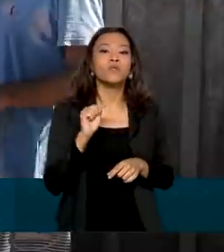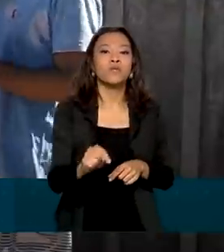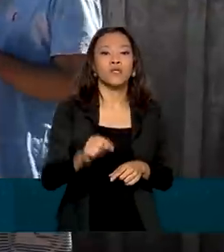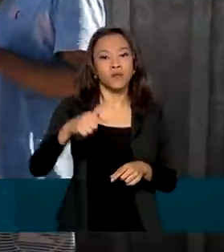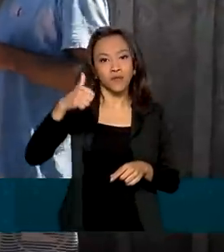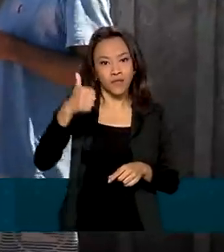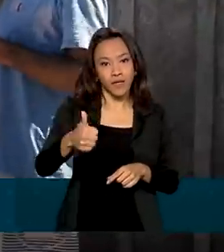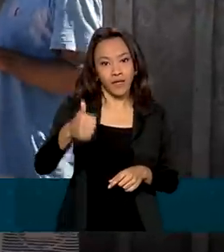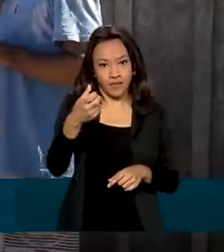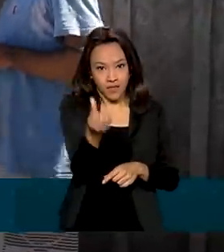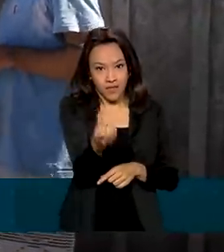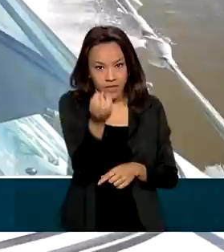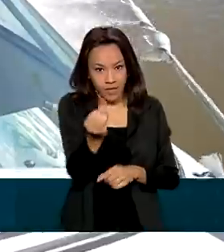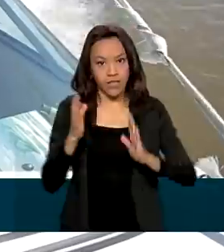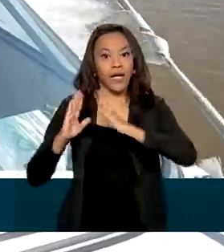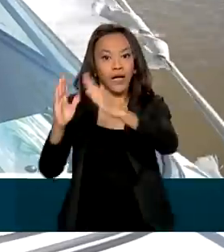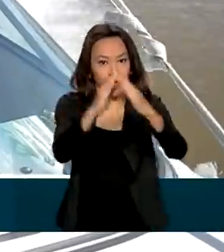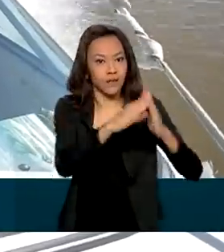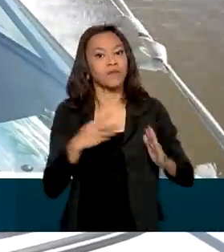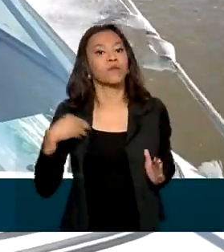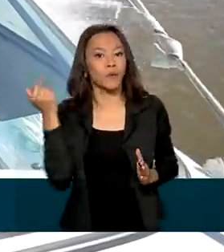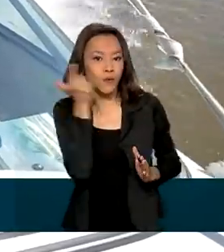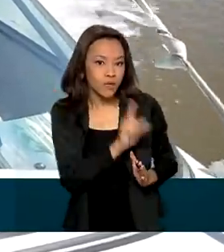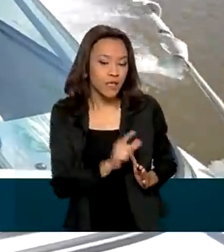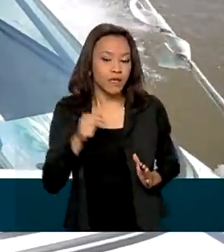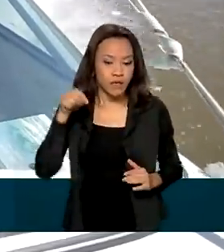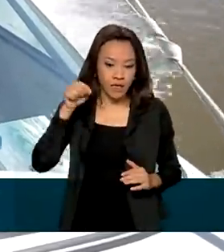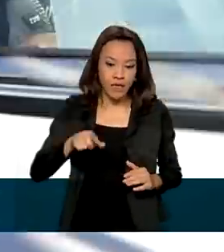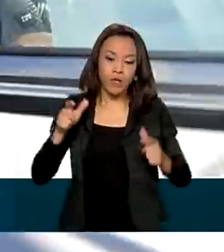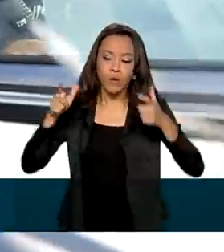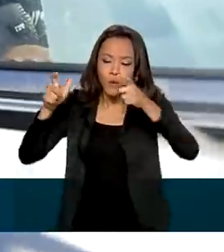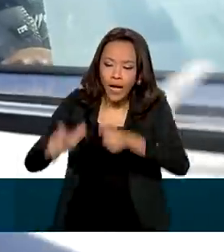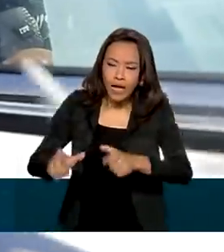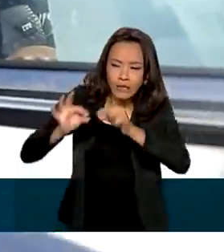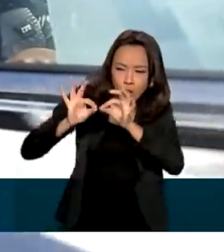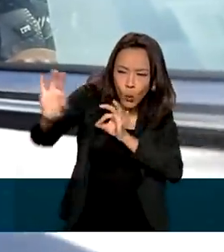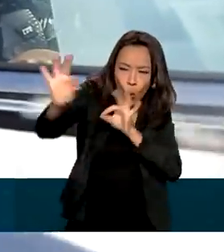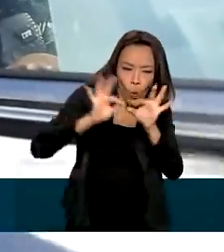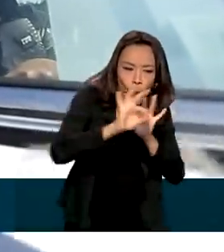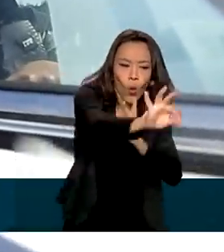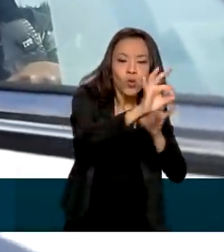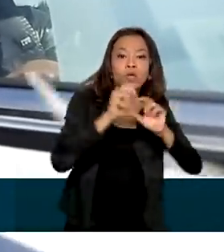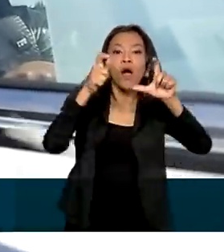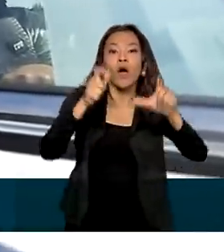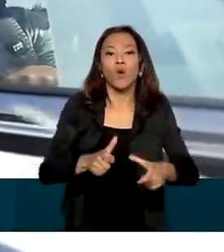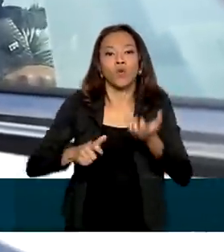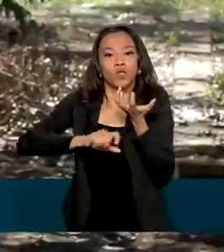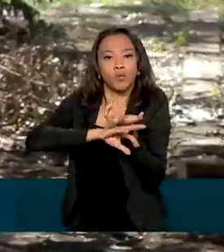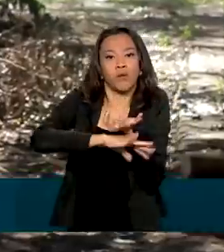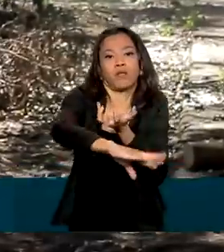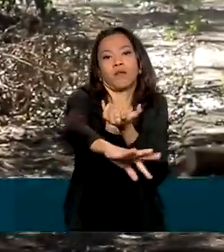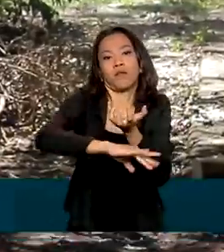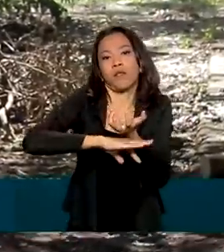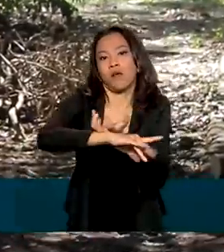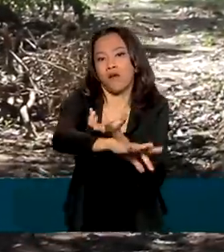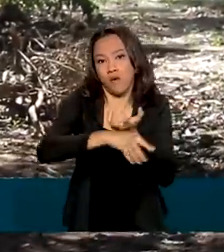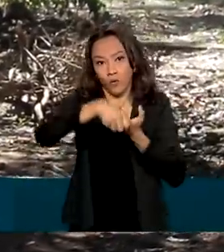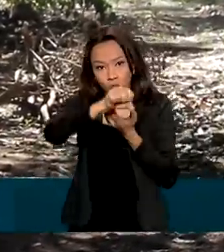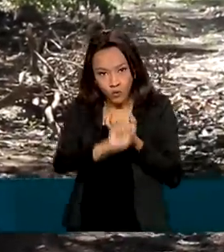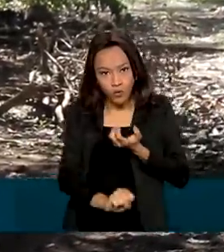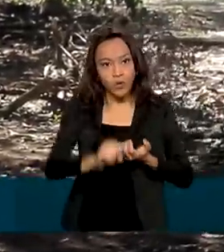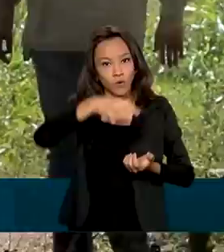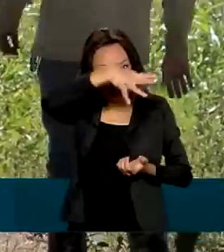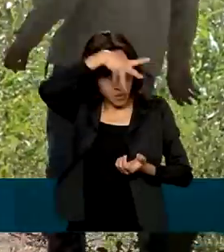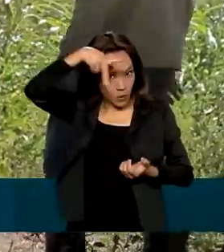moradias serão beneficiados. E para essas localidades isoladas e alagadas do Pantanal Sul-Mato Grossense, foi criado um